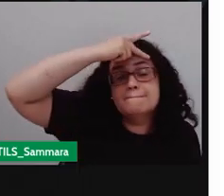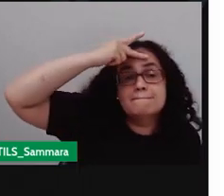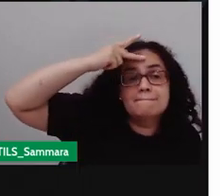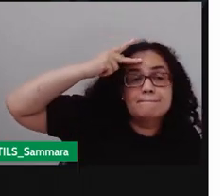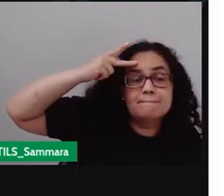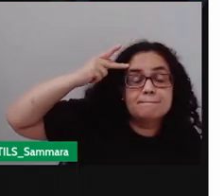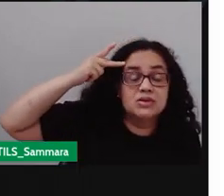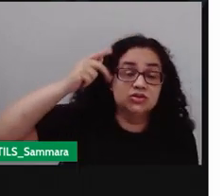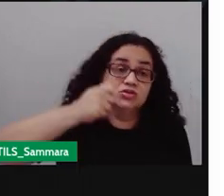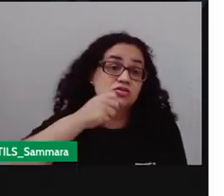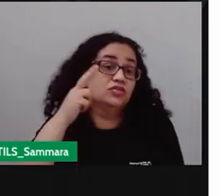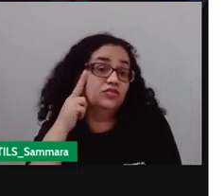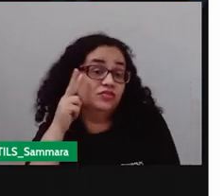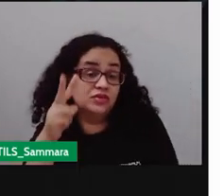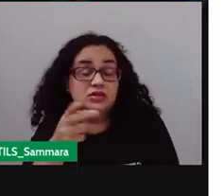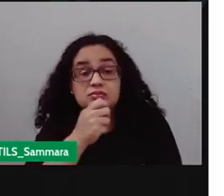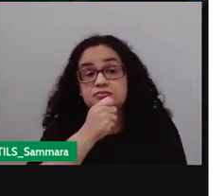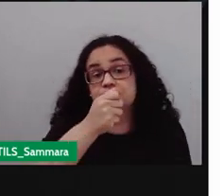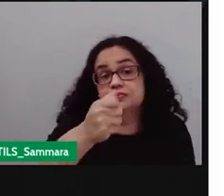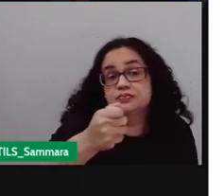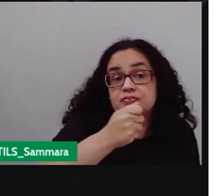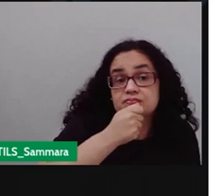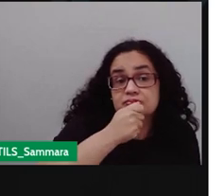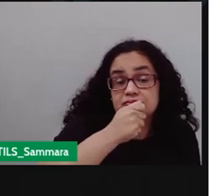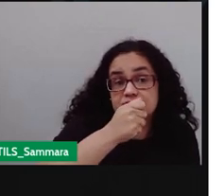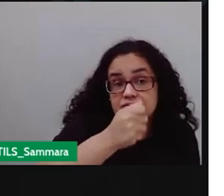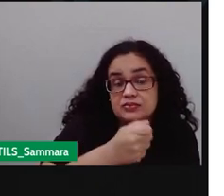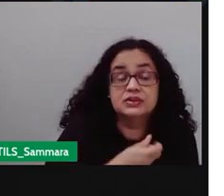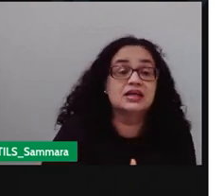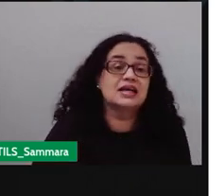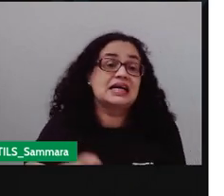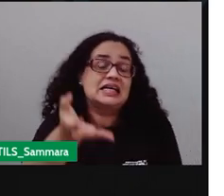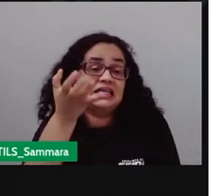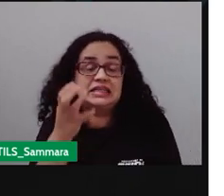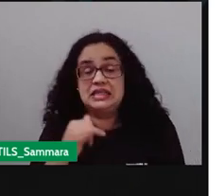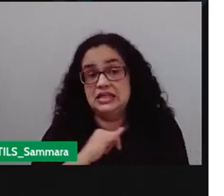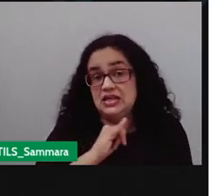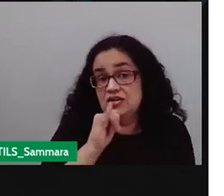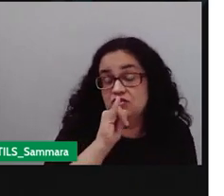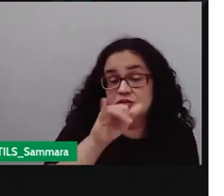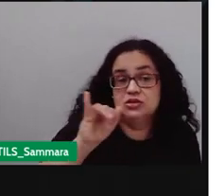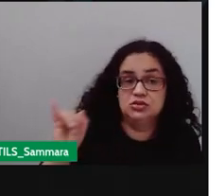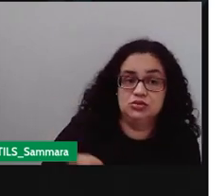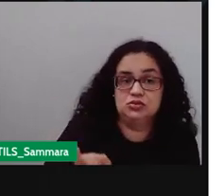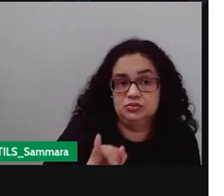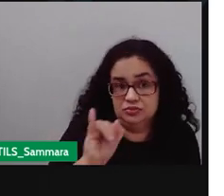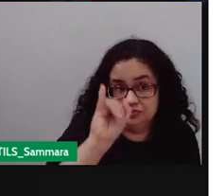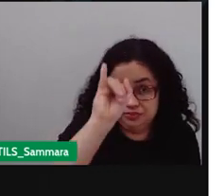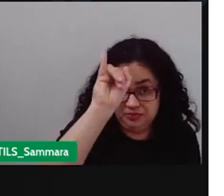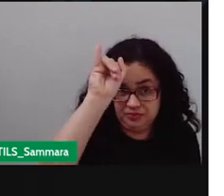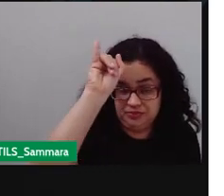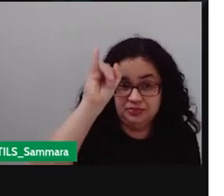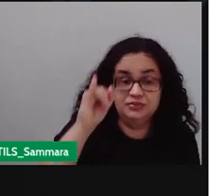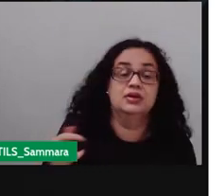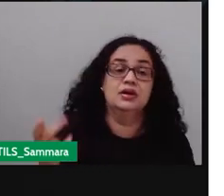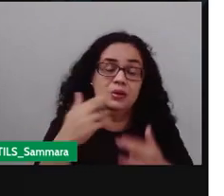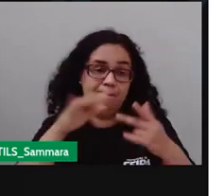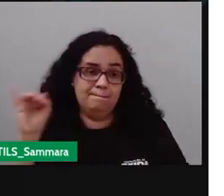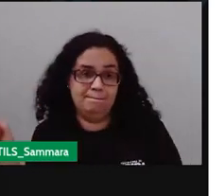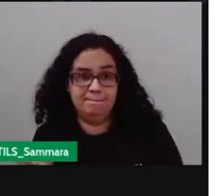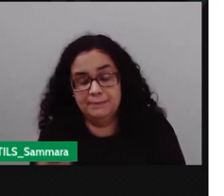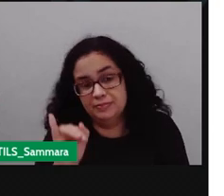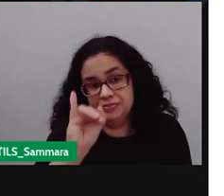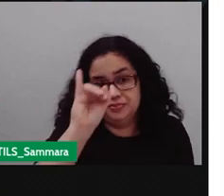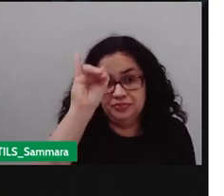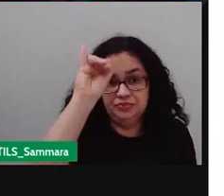estariam assistindo essa entrevista, elas iriam o Receber informações importantes. Então, isso é uma coisa muito importante